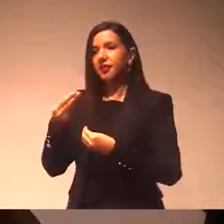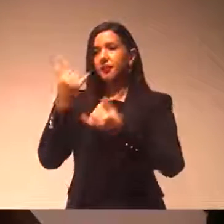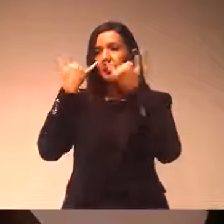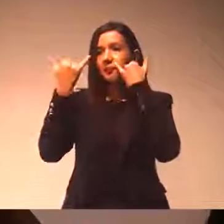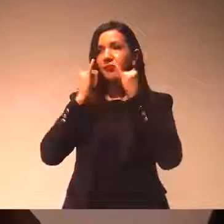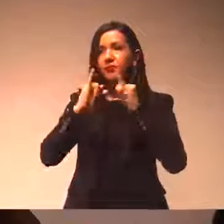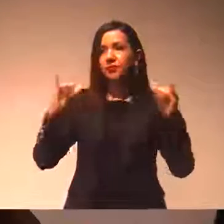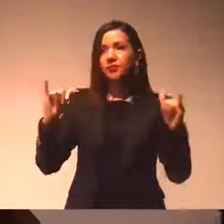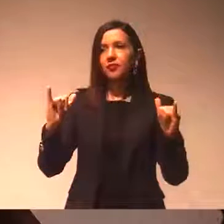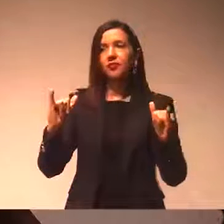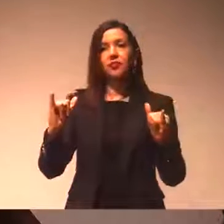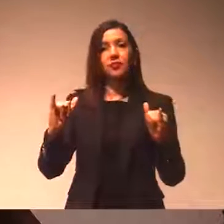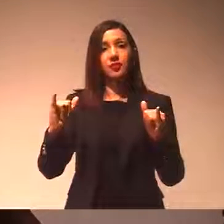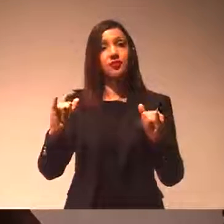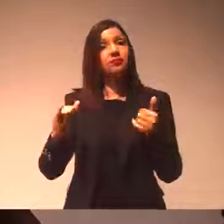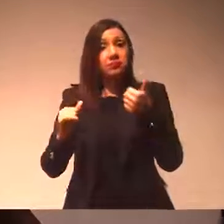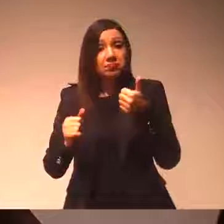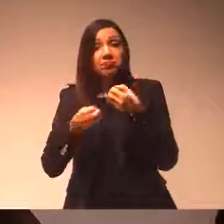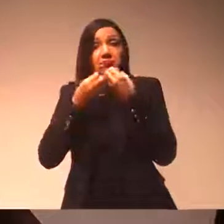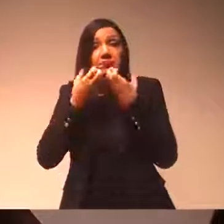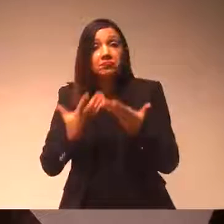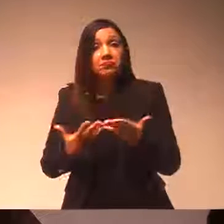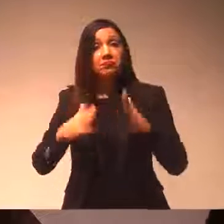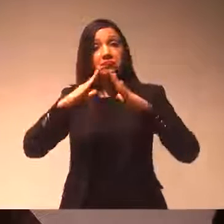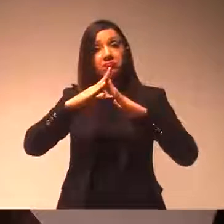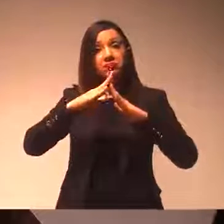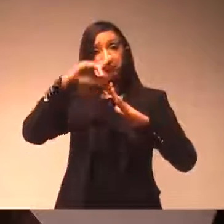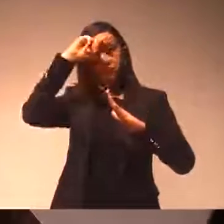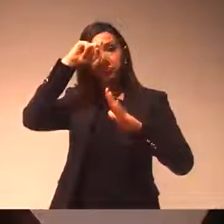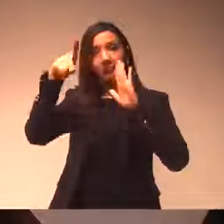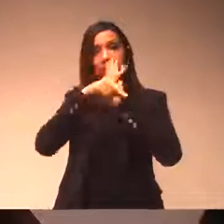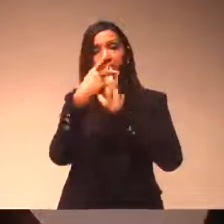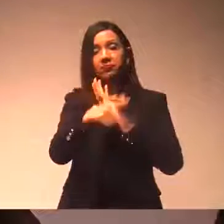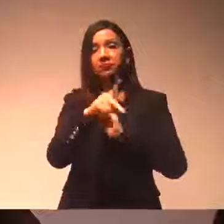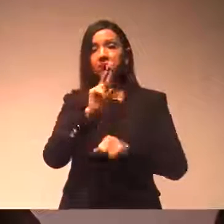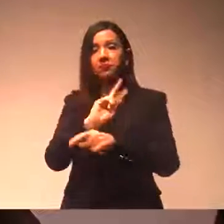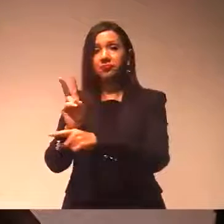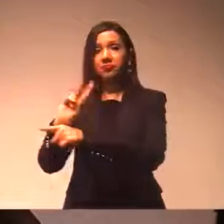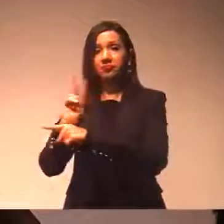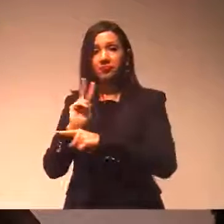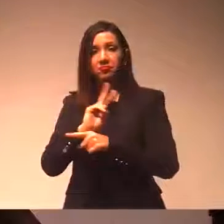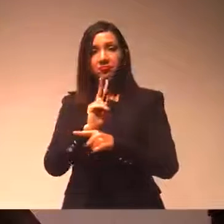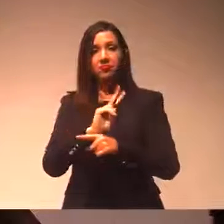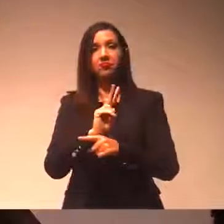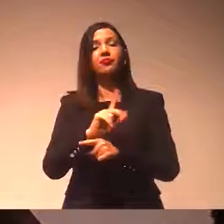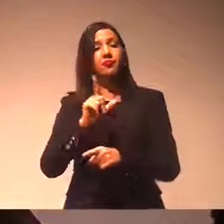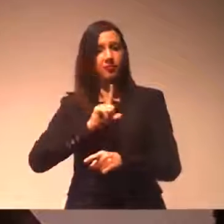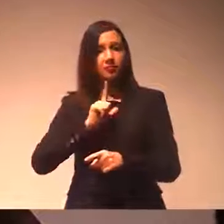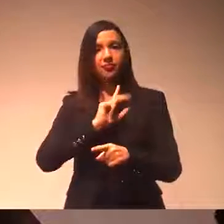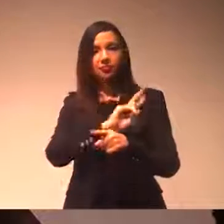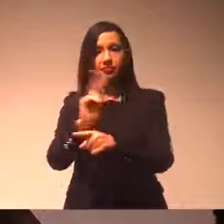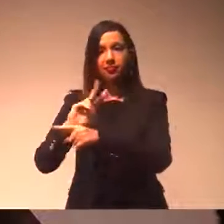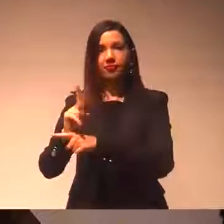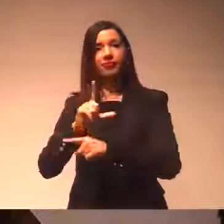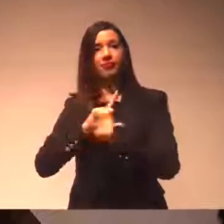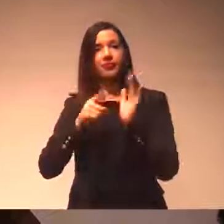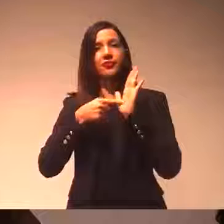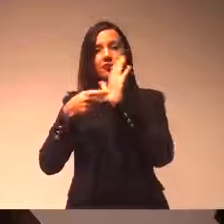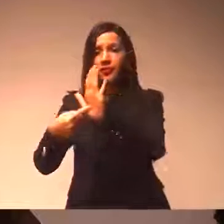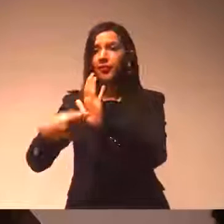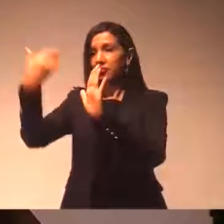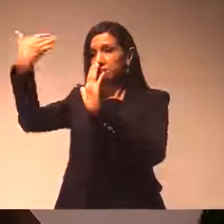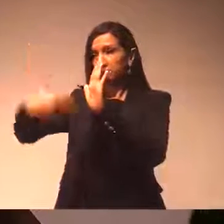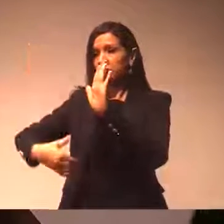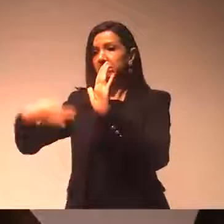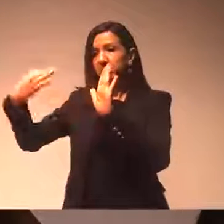e além disso é bom para a própria entidade que ela seja fiscalizada, porque na medida que ela é fiscalizada, e se atesta que está tudo em ordem,